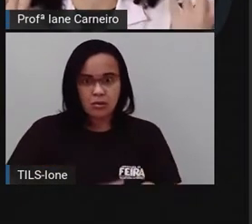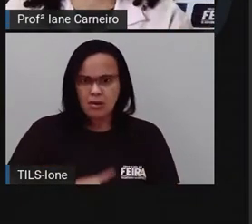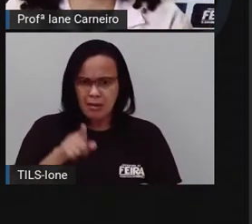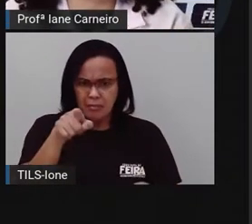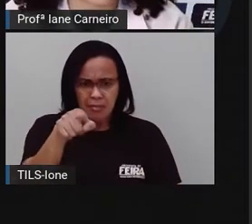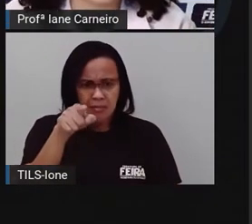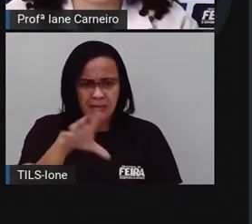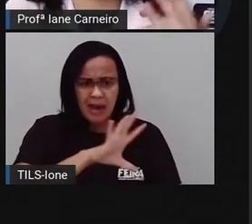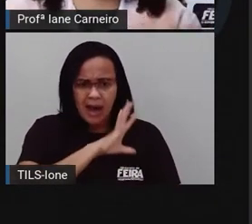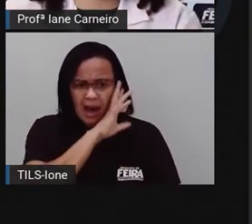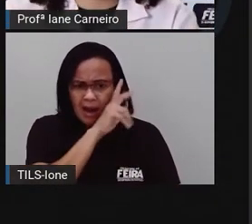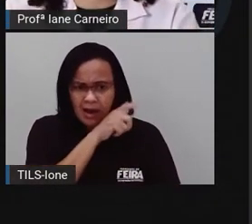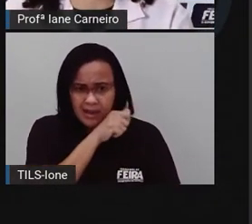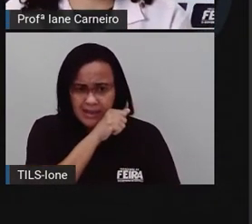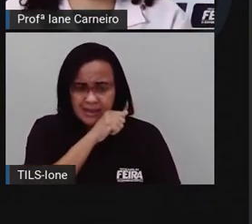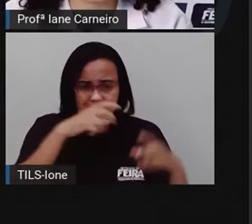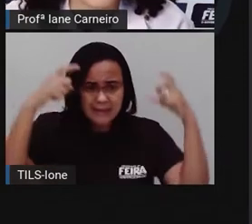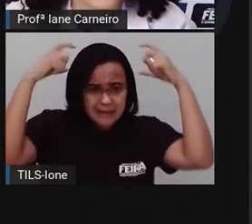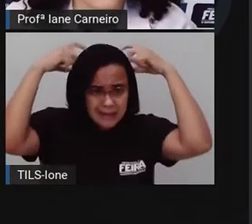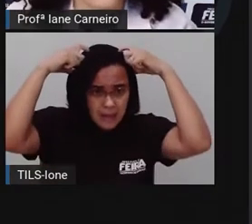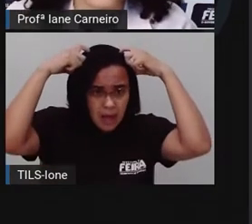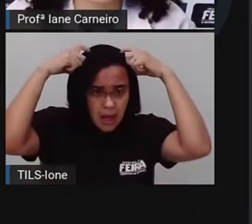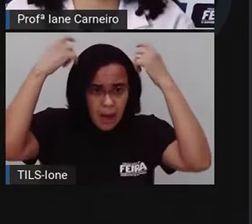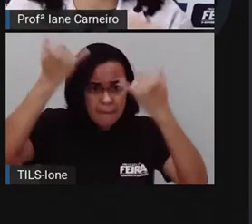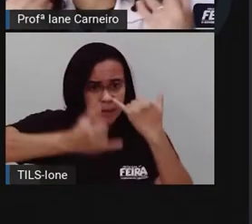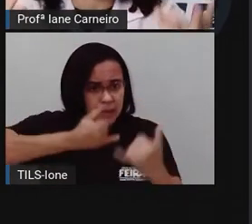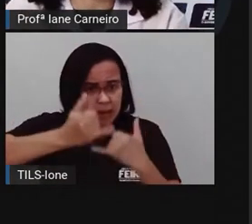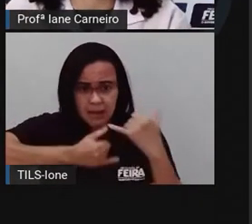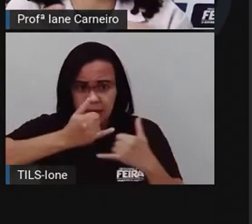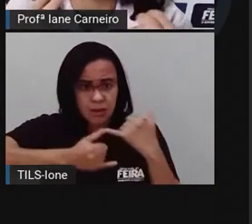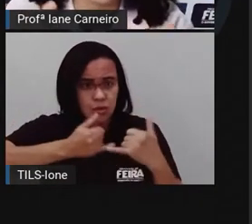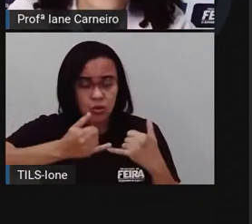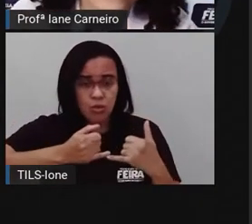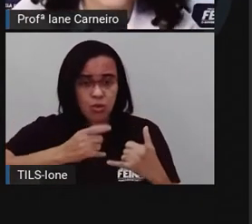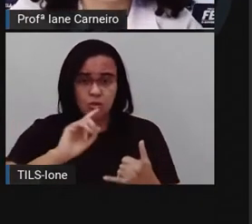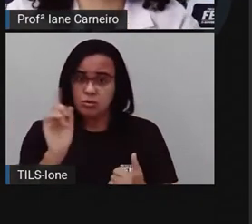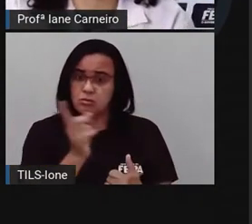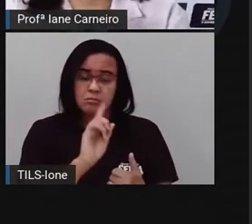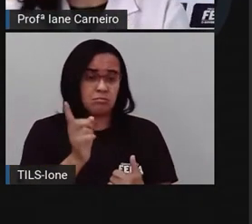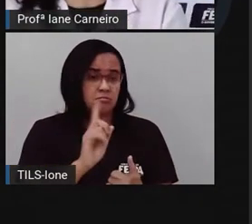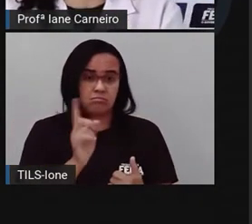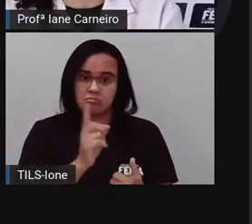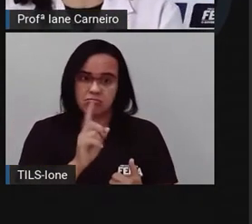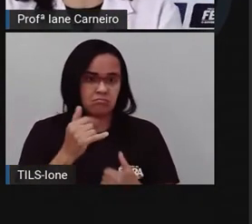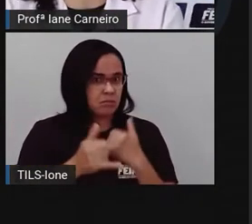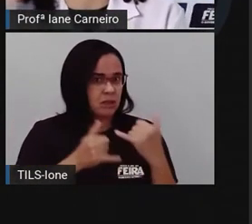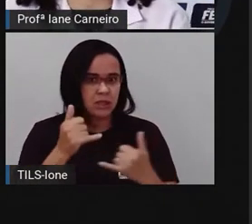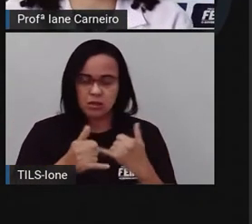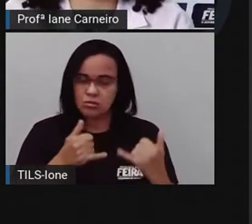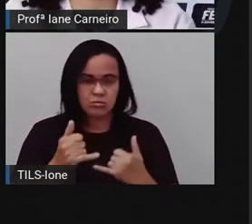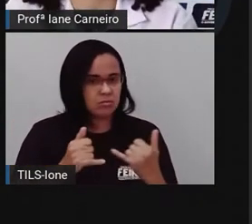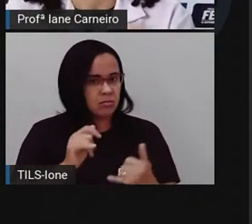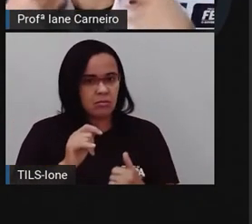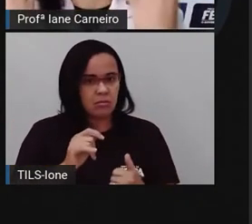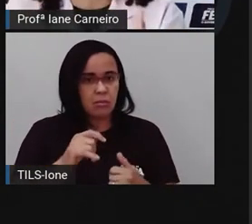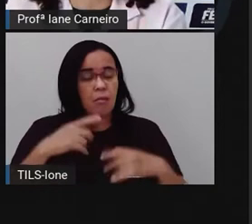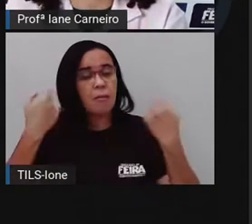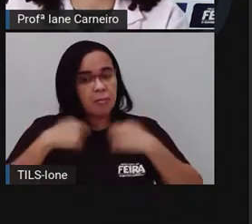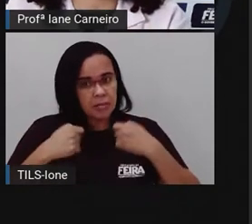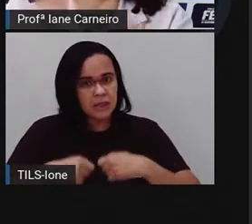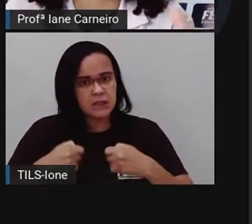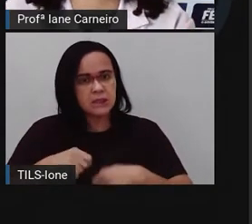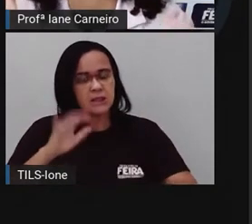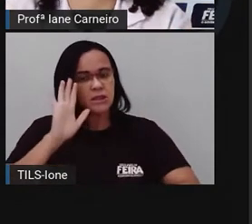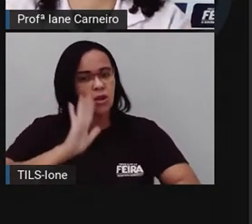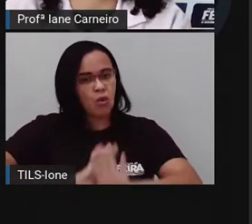Porque eles não estão lá para receber nossa visita, né? Eles estão lá para ser cuidados, porque eles não podem ainda, não conseguem viver